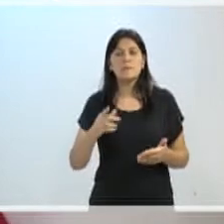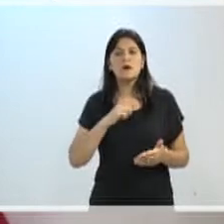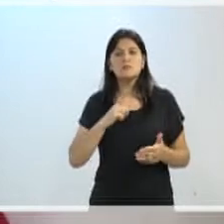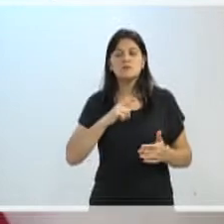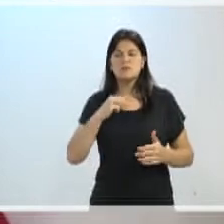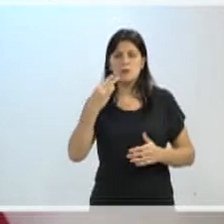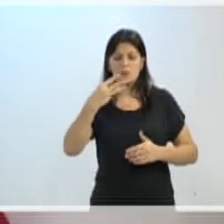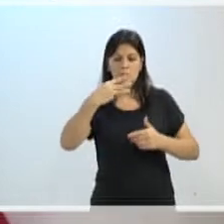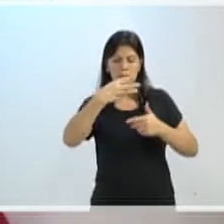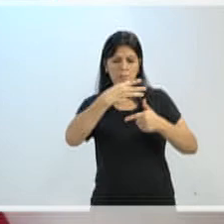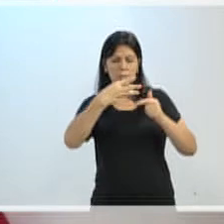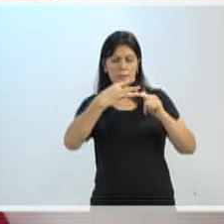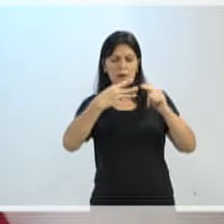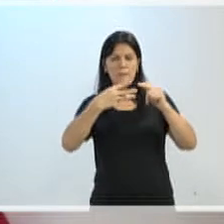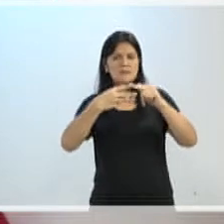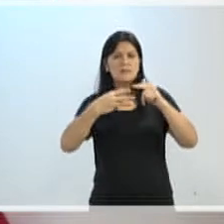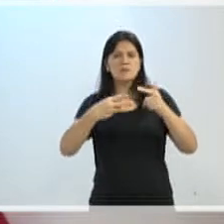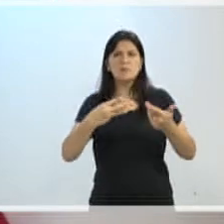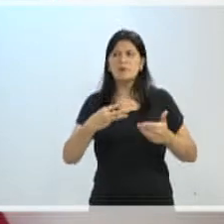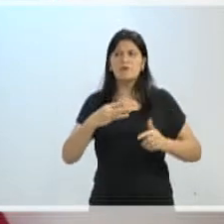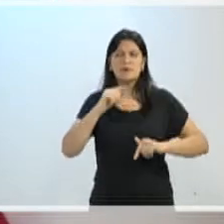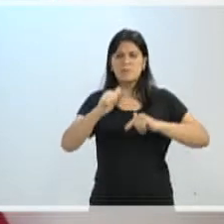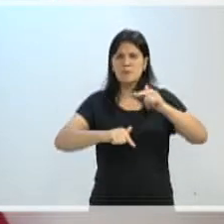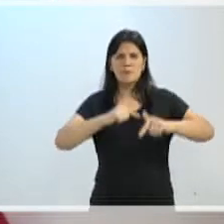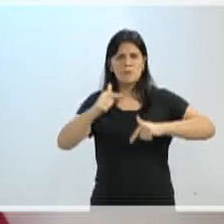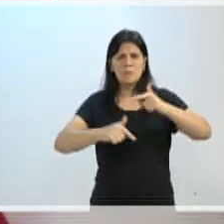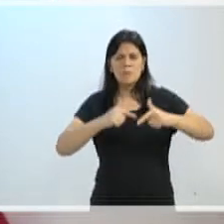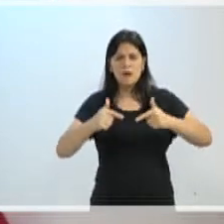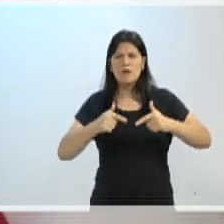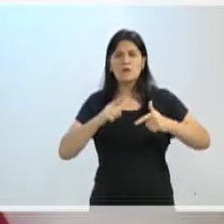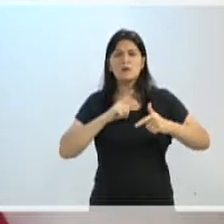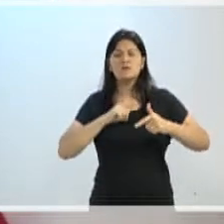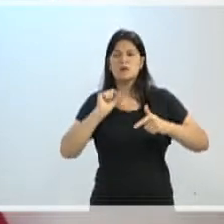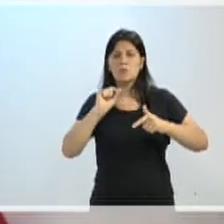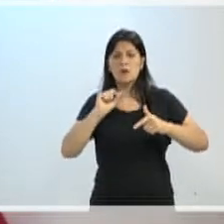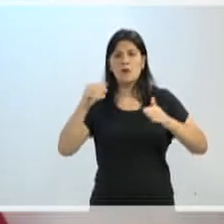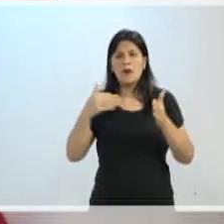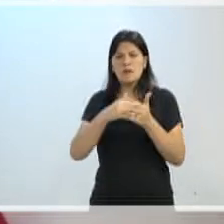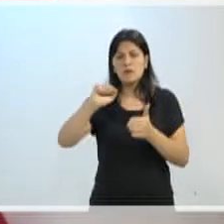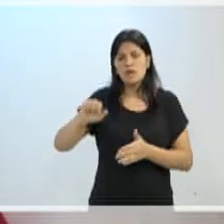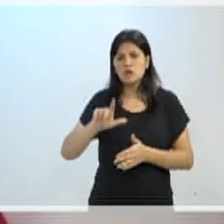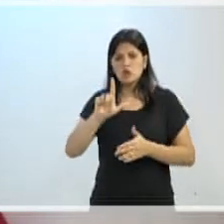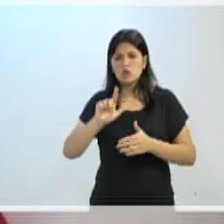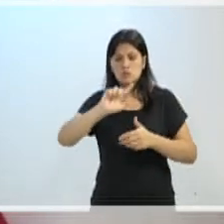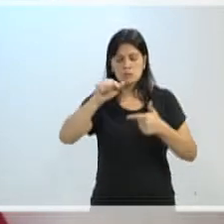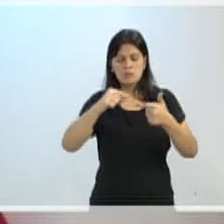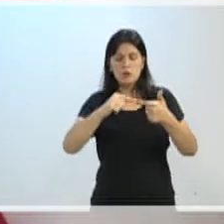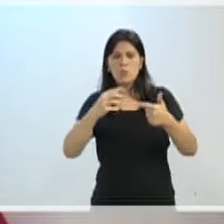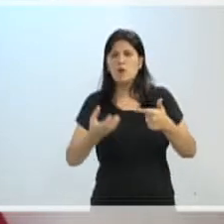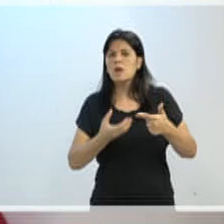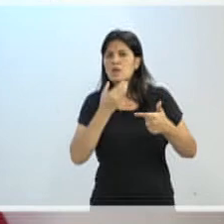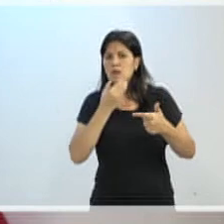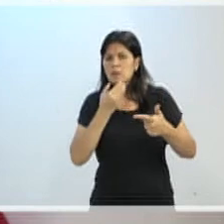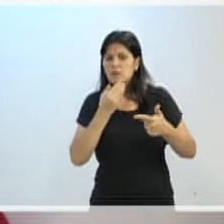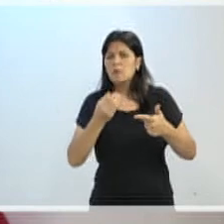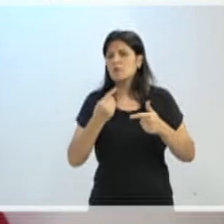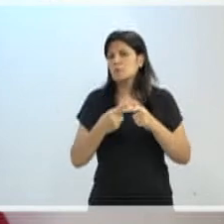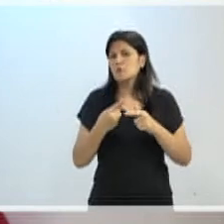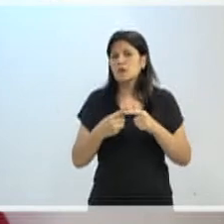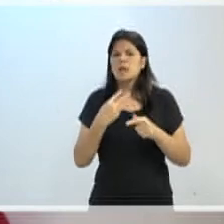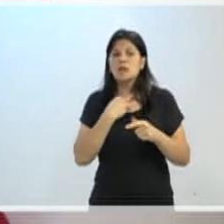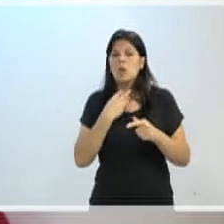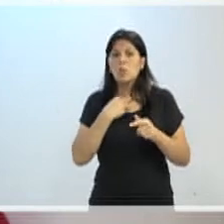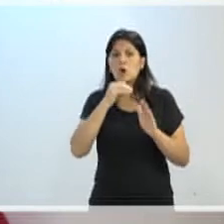até julho, aí nós jogamos até dezembro que é o reequilíbrio da tarifa, que em ano de revisão não pode haver